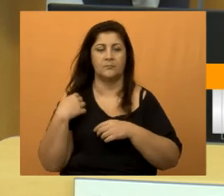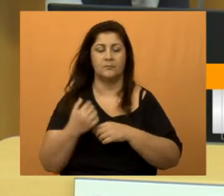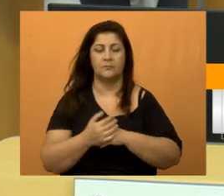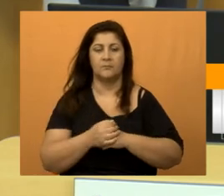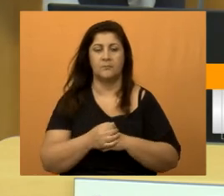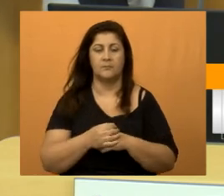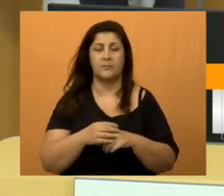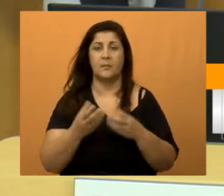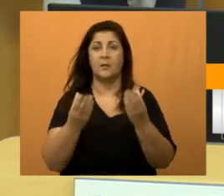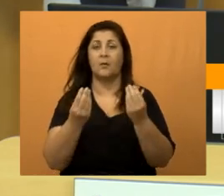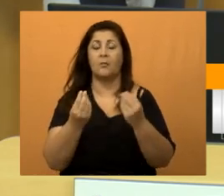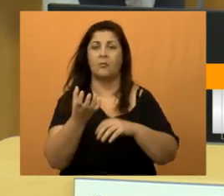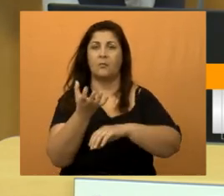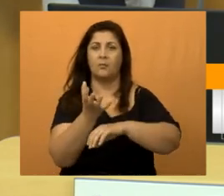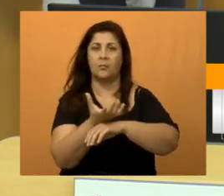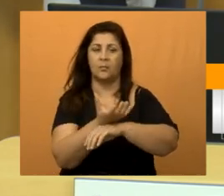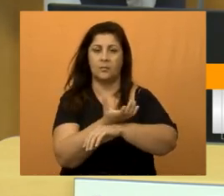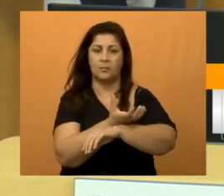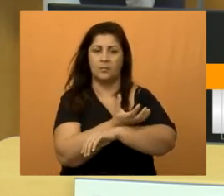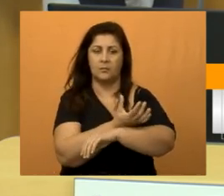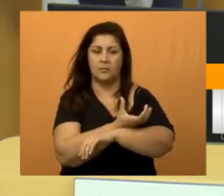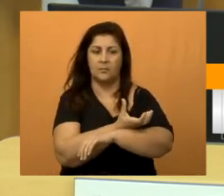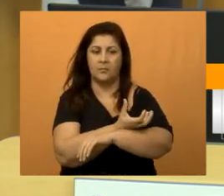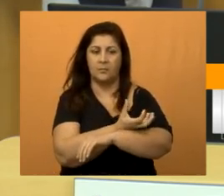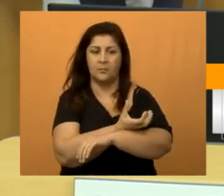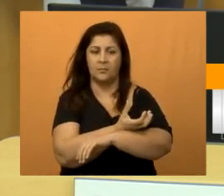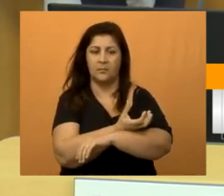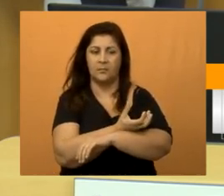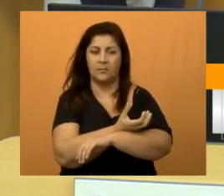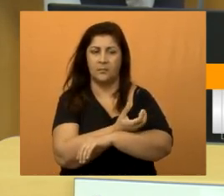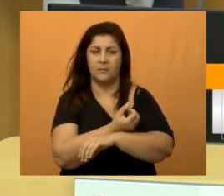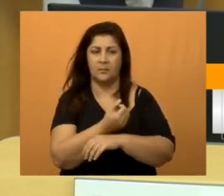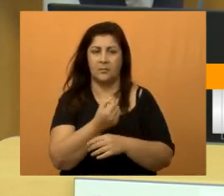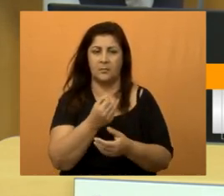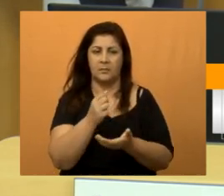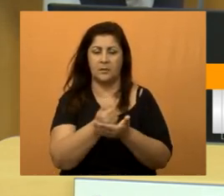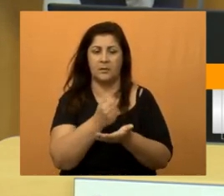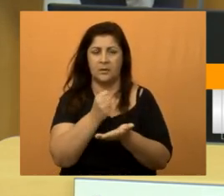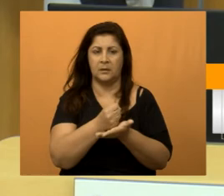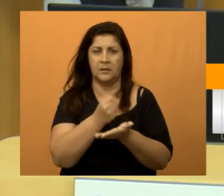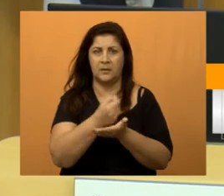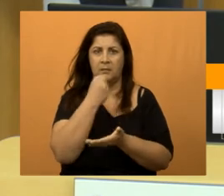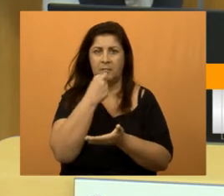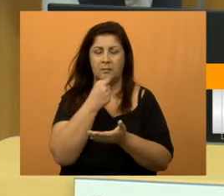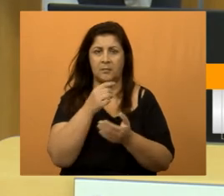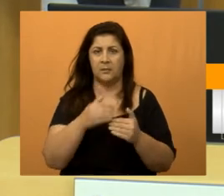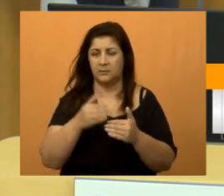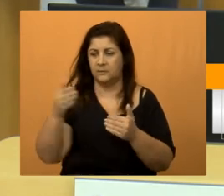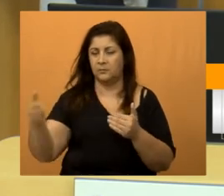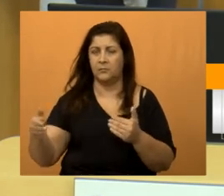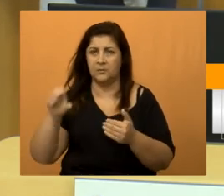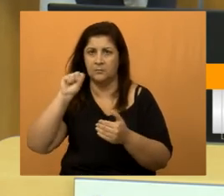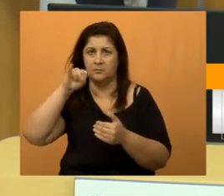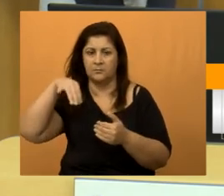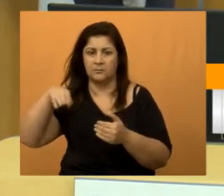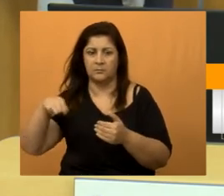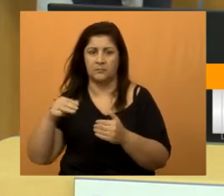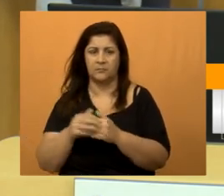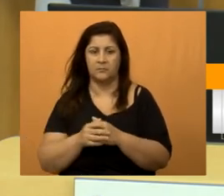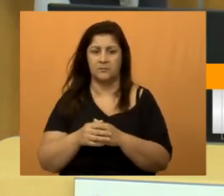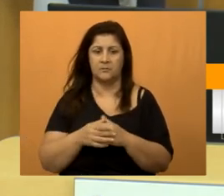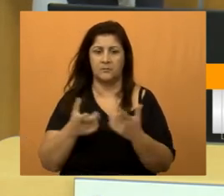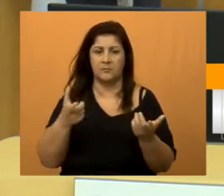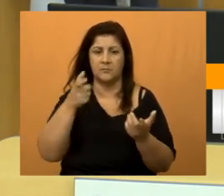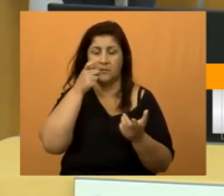Matagal na farmácia da... A farmácia do lado do CIM. Olha para vocês,